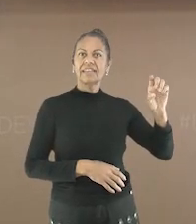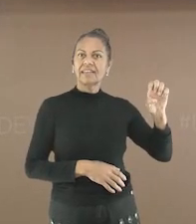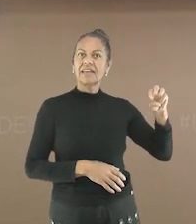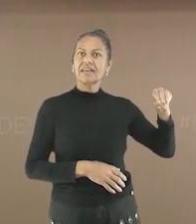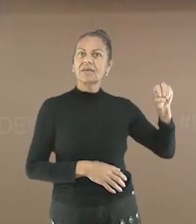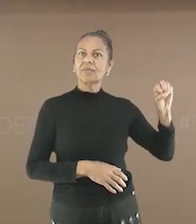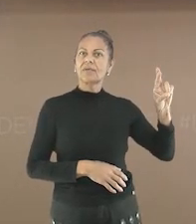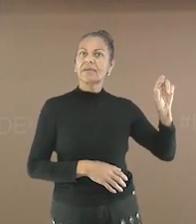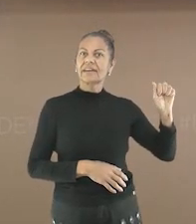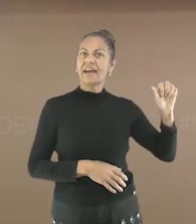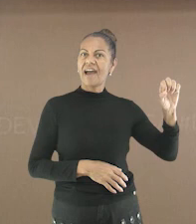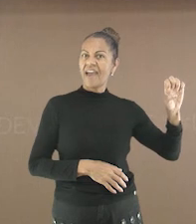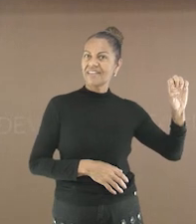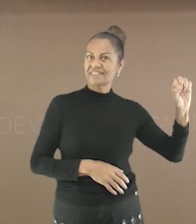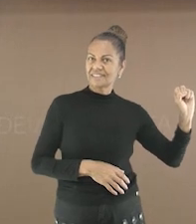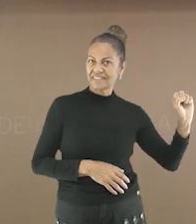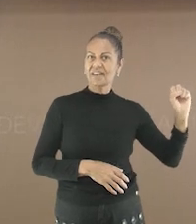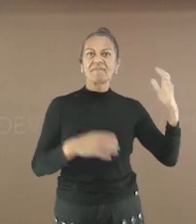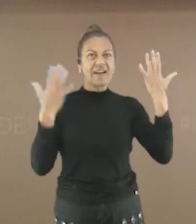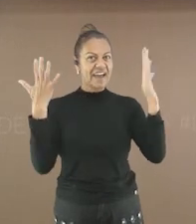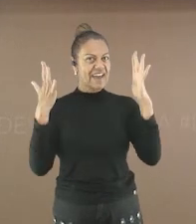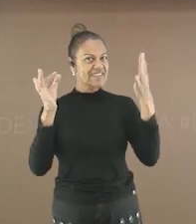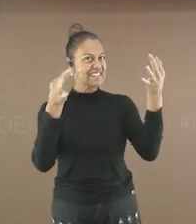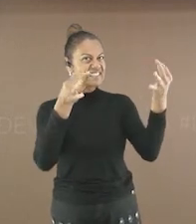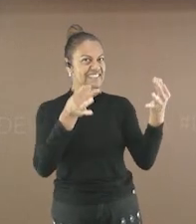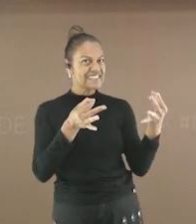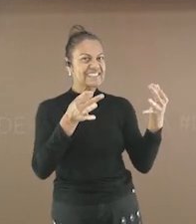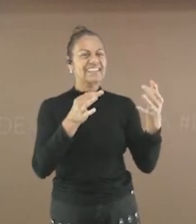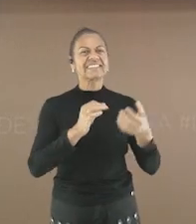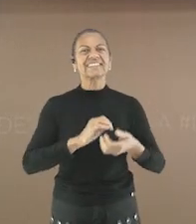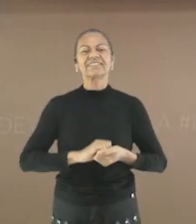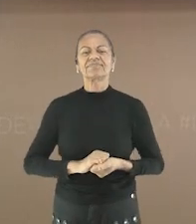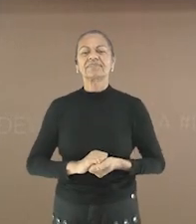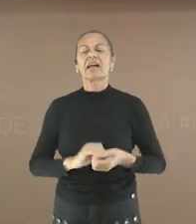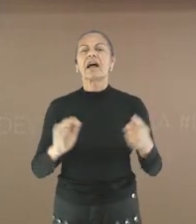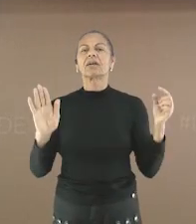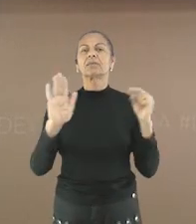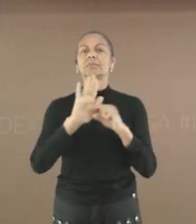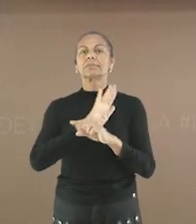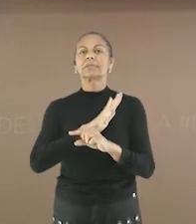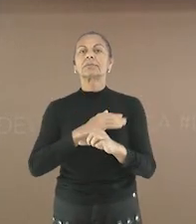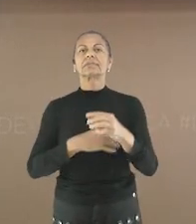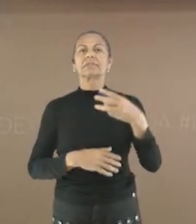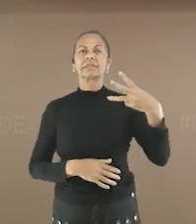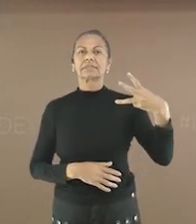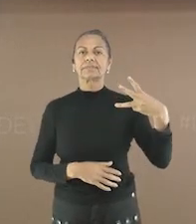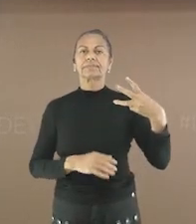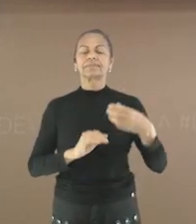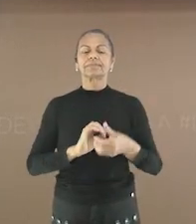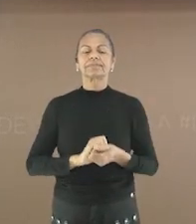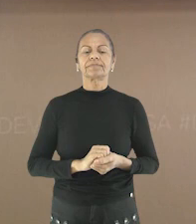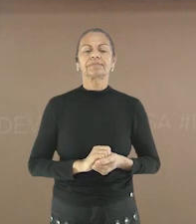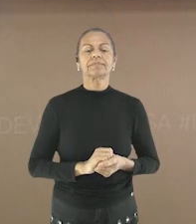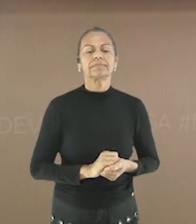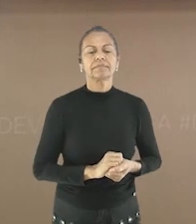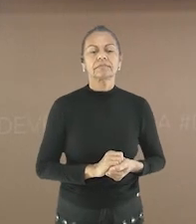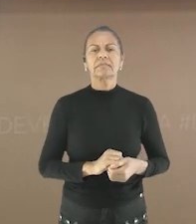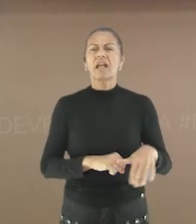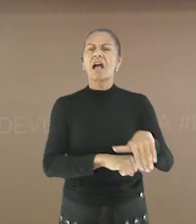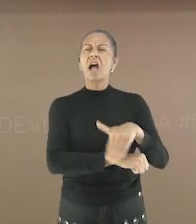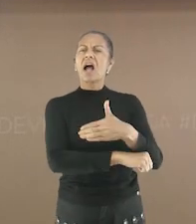canção, a casa, é Vinícias de Moraes Parabéns para quem acertou Agora nós vamos para a questão de número três